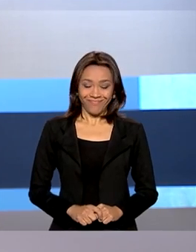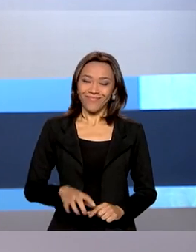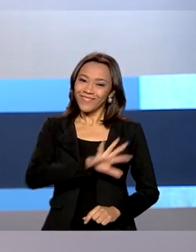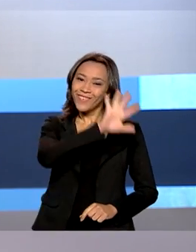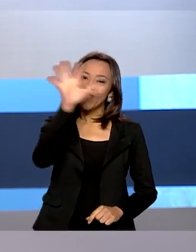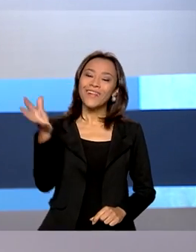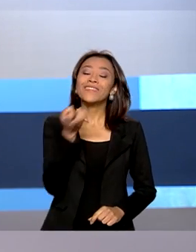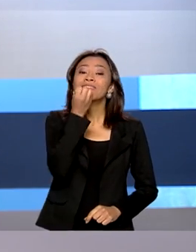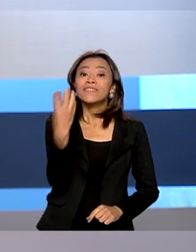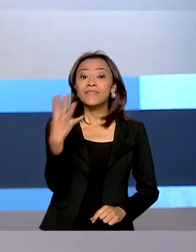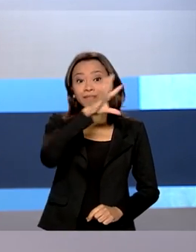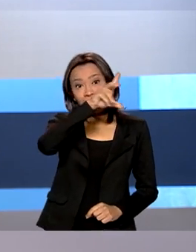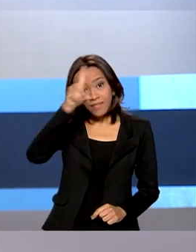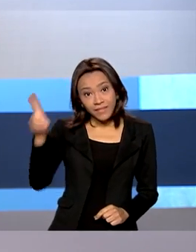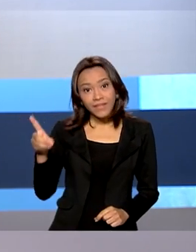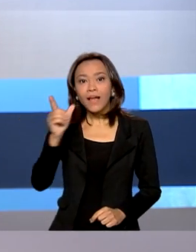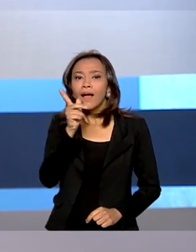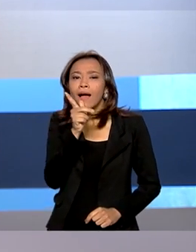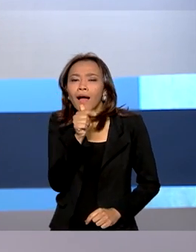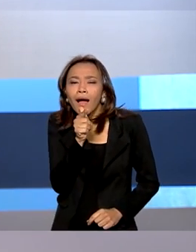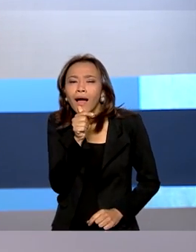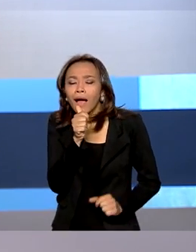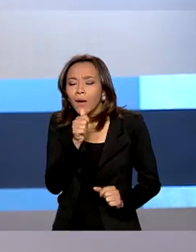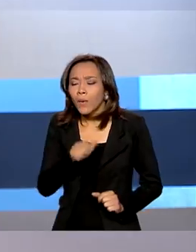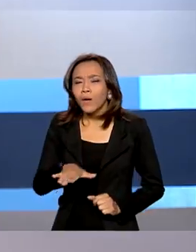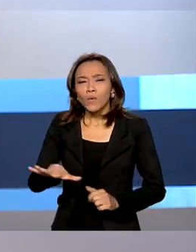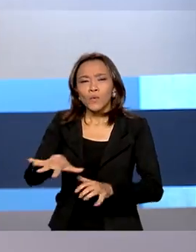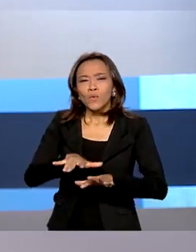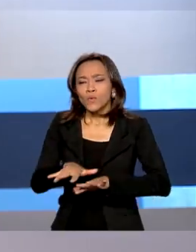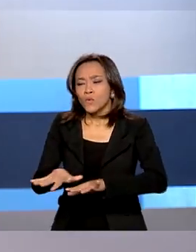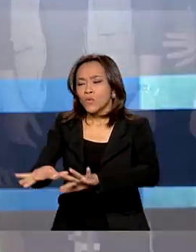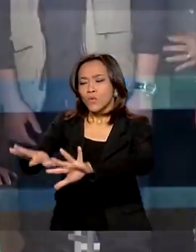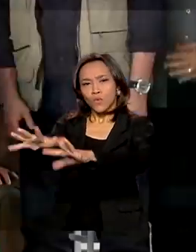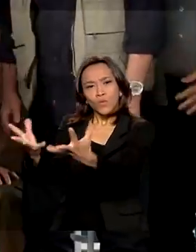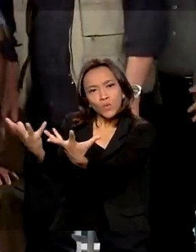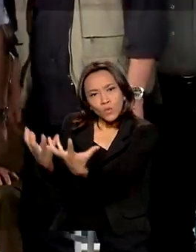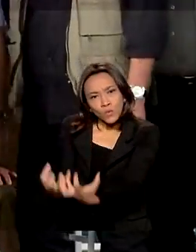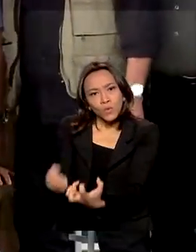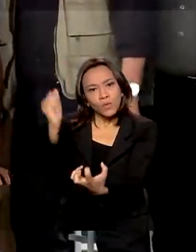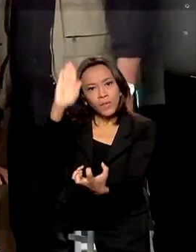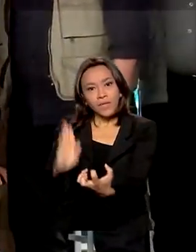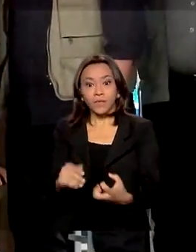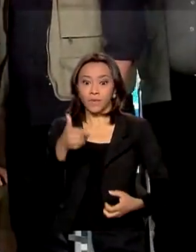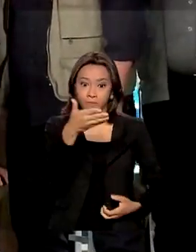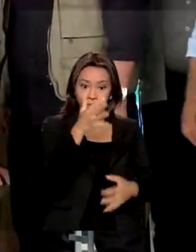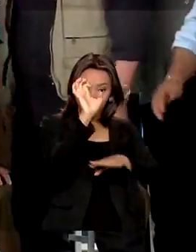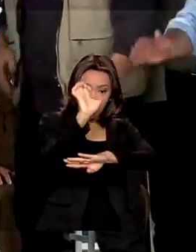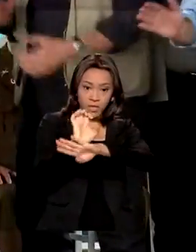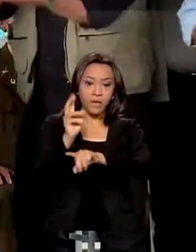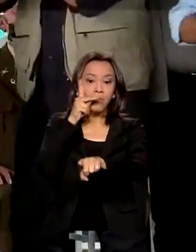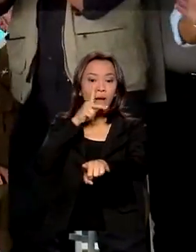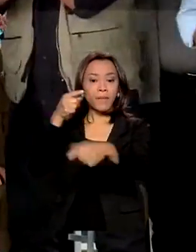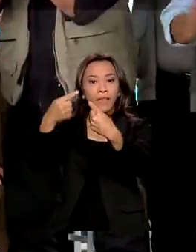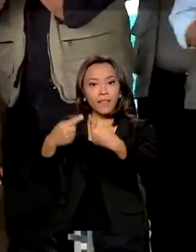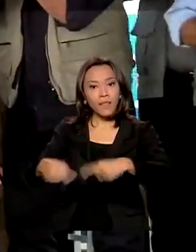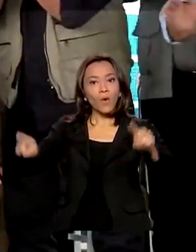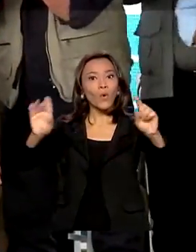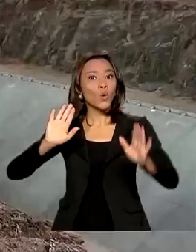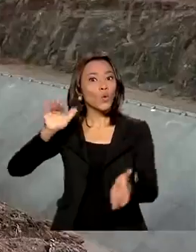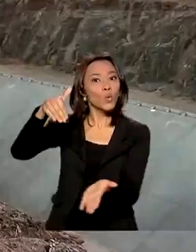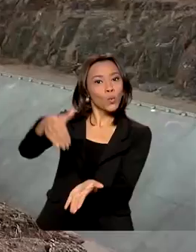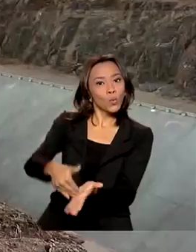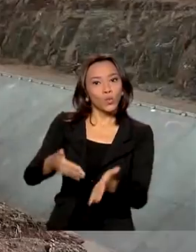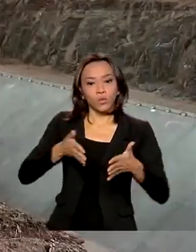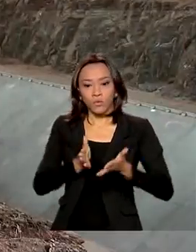Olá, bom dia! Água no sertão brasileiro. Na Paraíba, presidente Jair Bolsonaro inaugura o último trecho